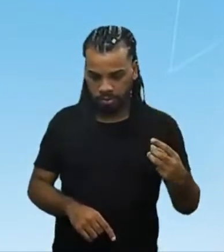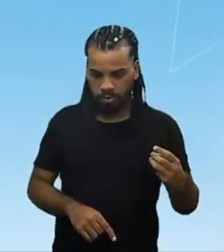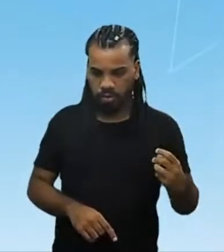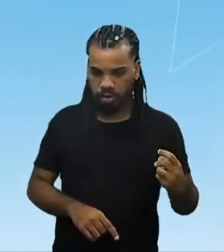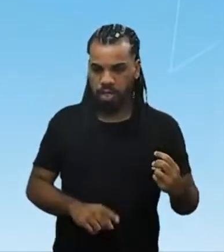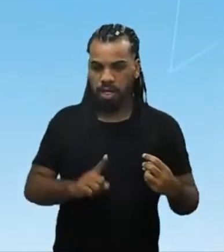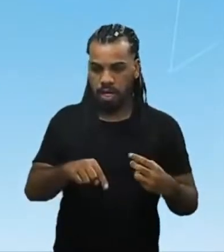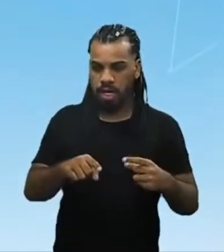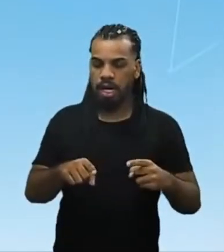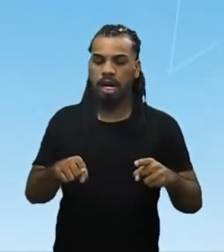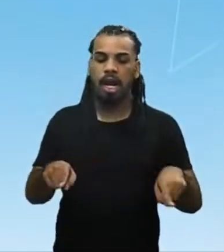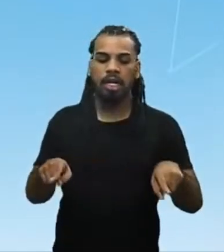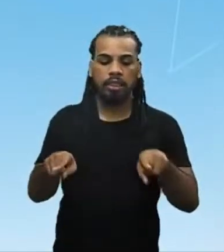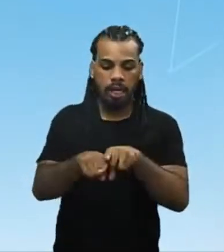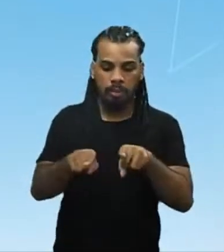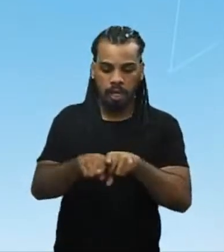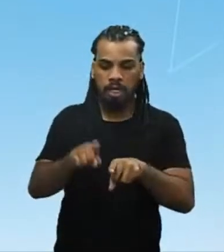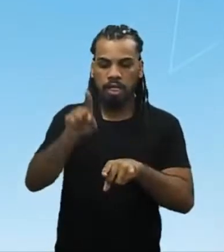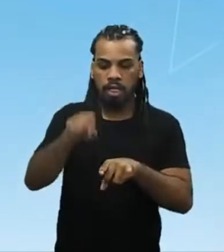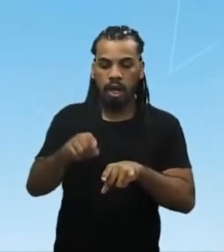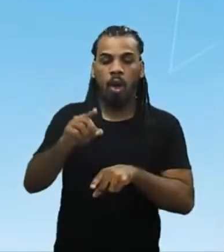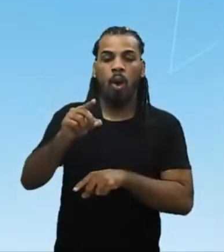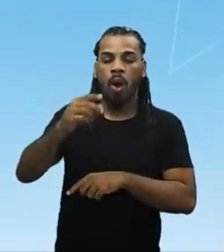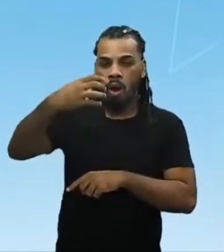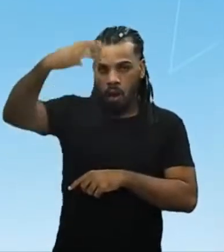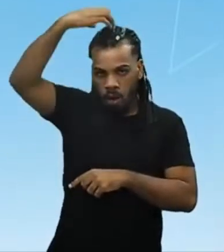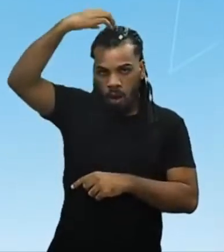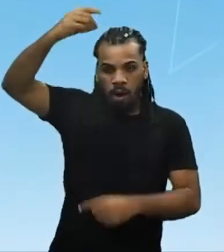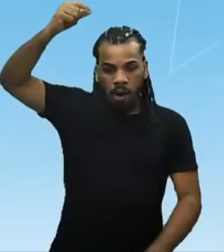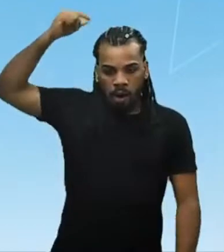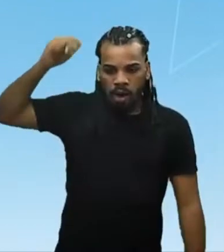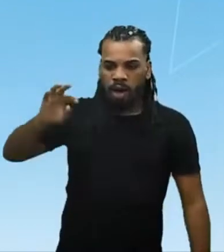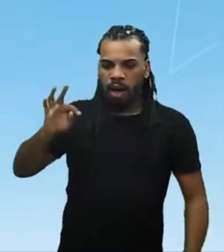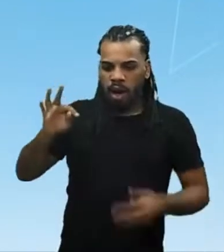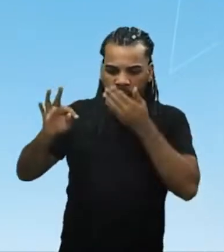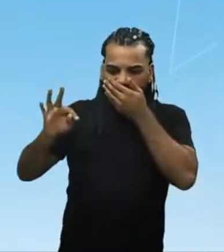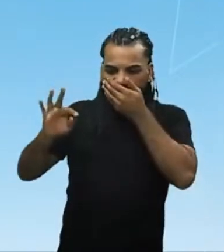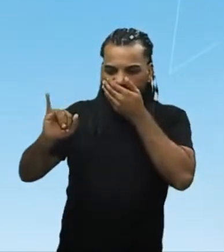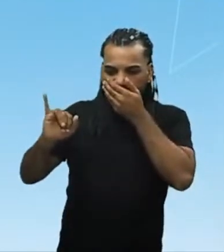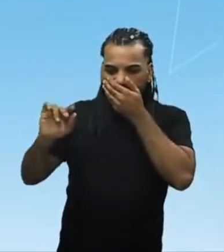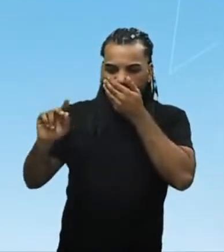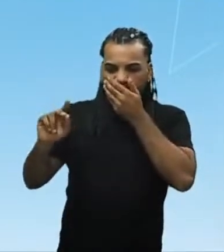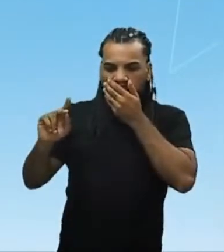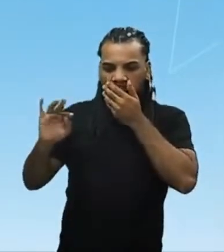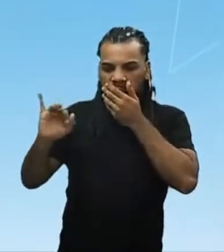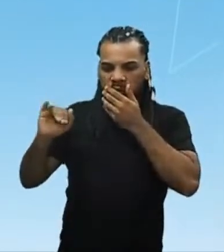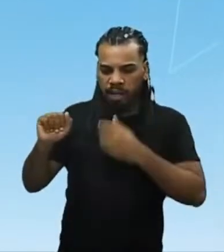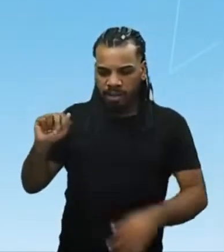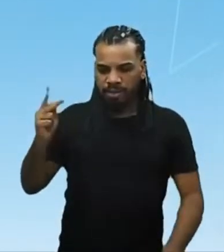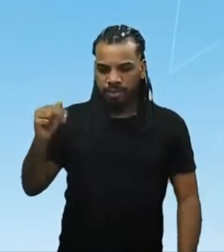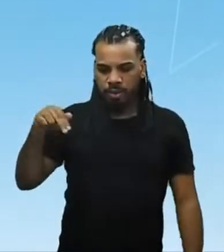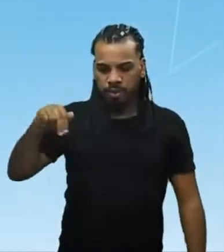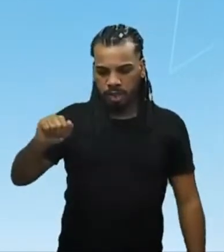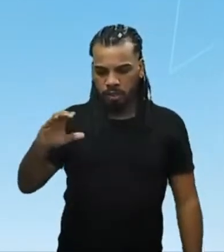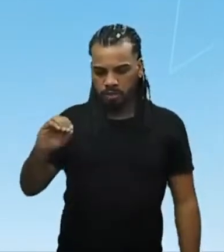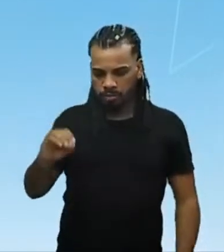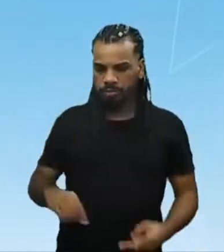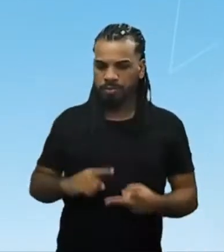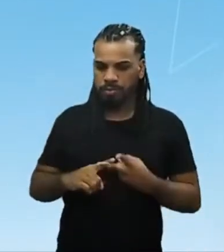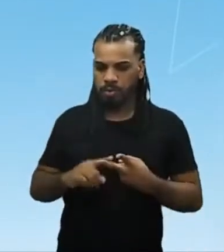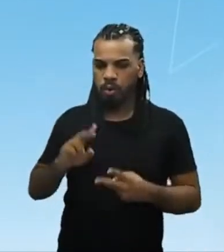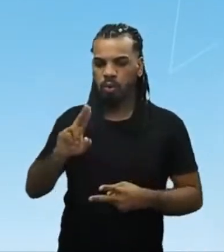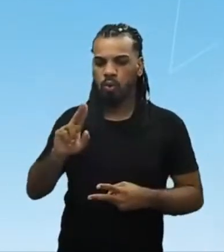basicamente, o antigo império de Tihuanaco, a civilização Uahri